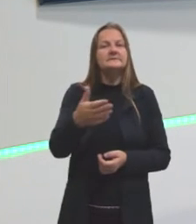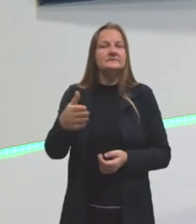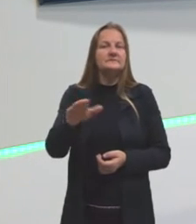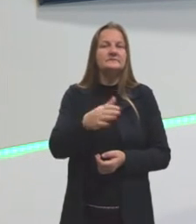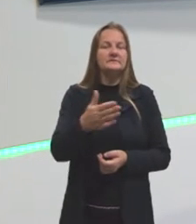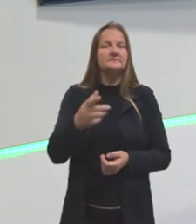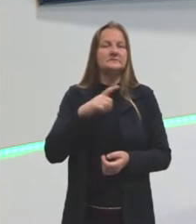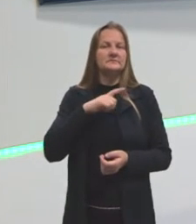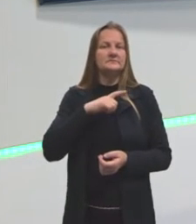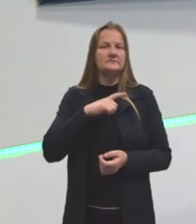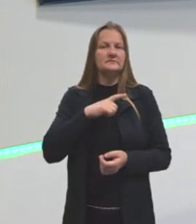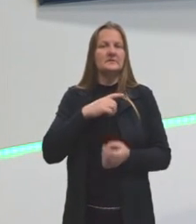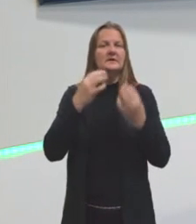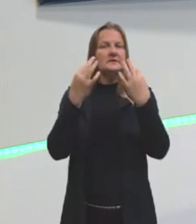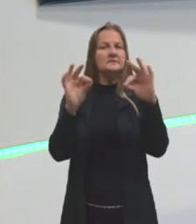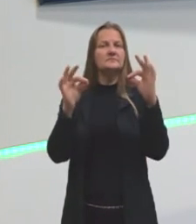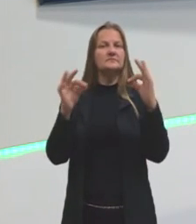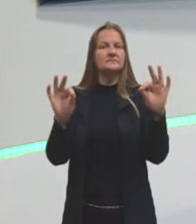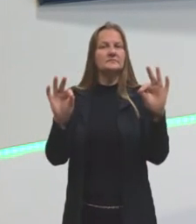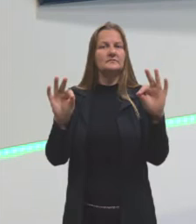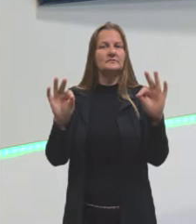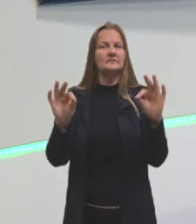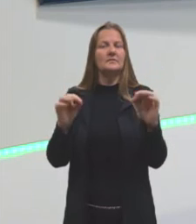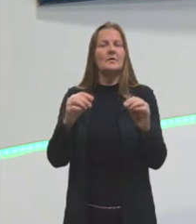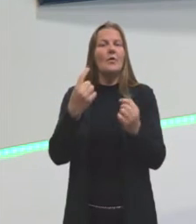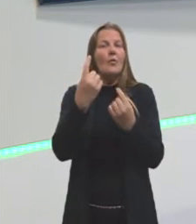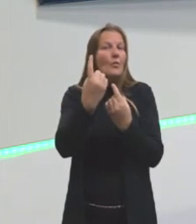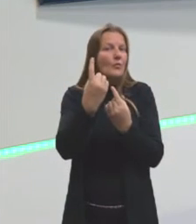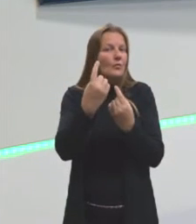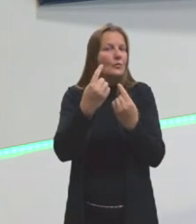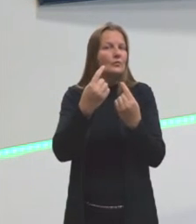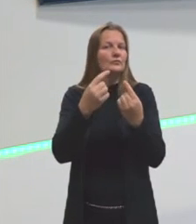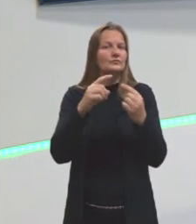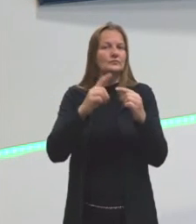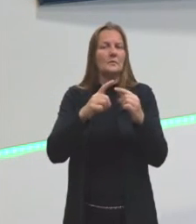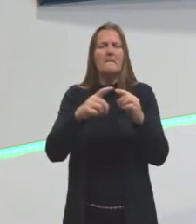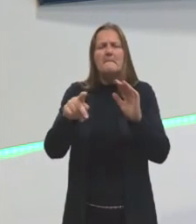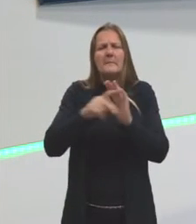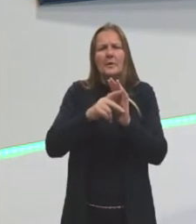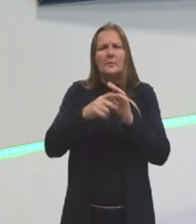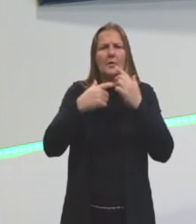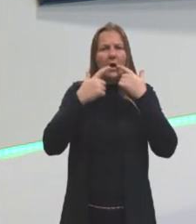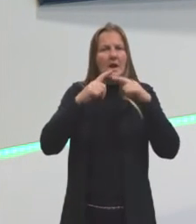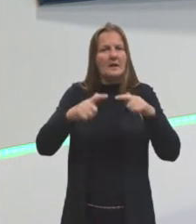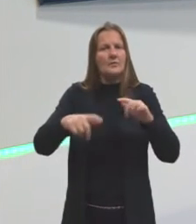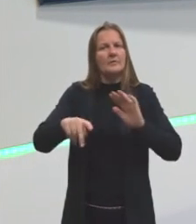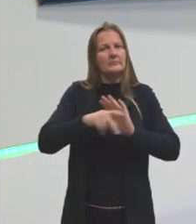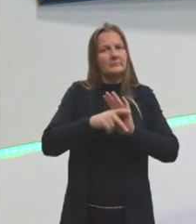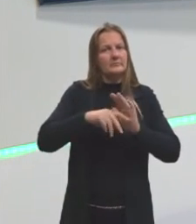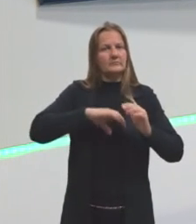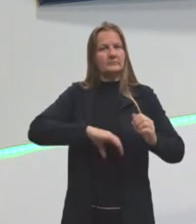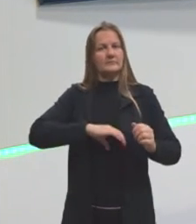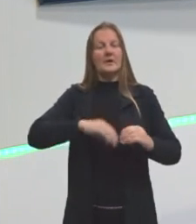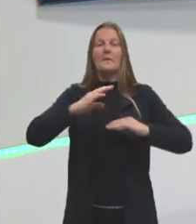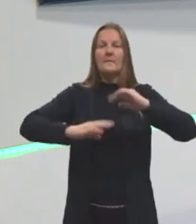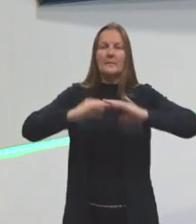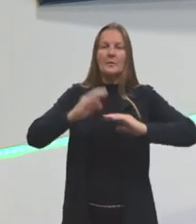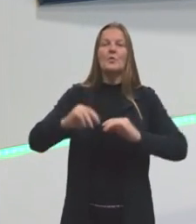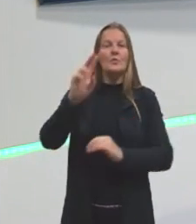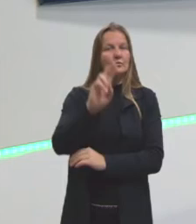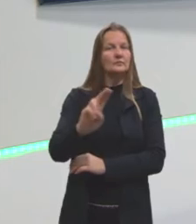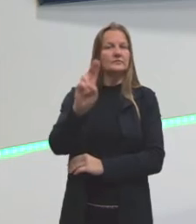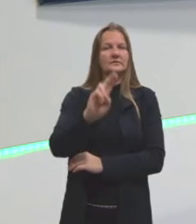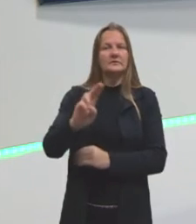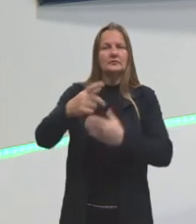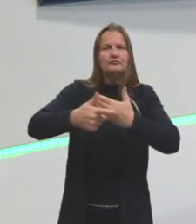fazer isso, a sintaxe é um dos elementos da nossa língua. E a nossa língua funciona na prática. Ou seja,